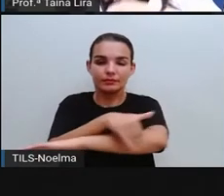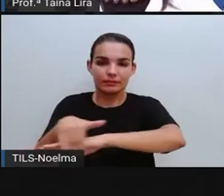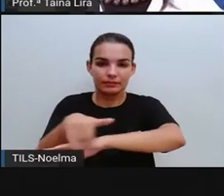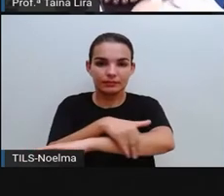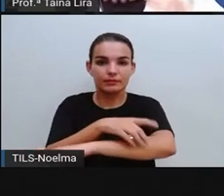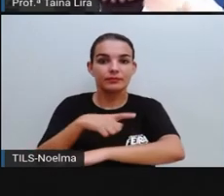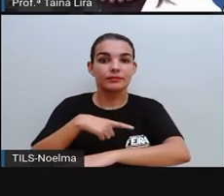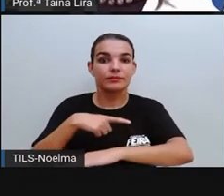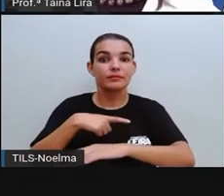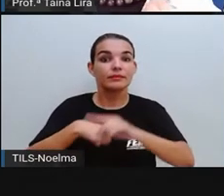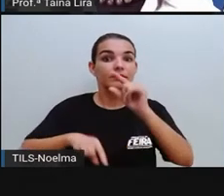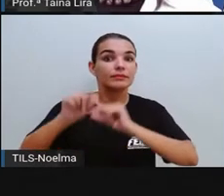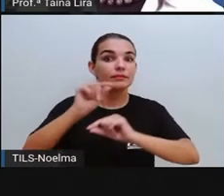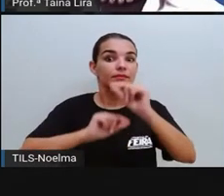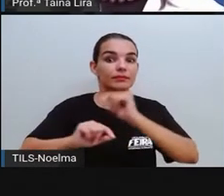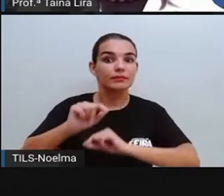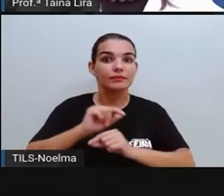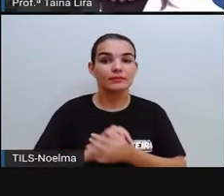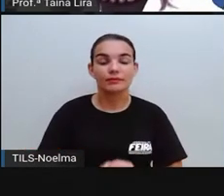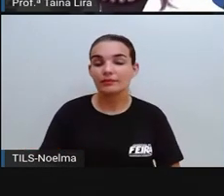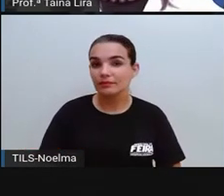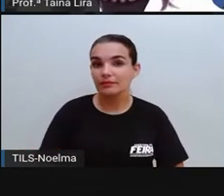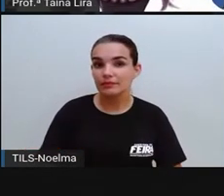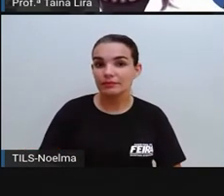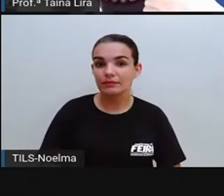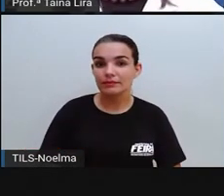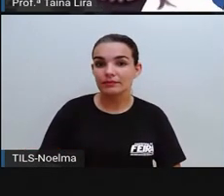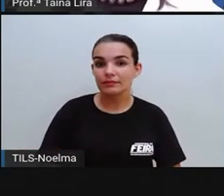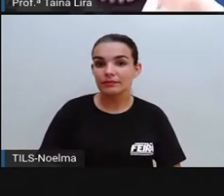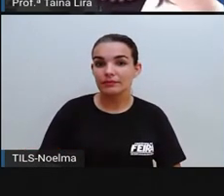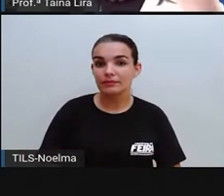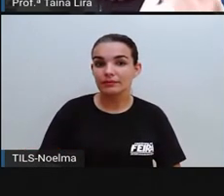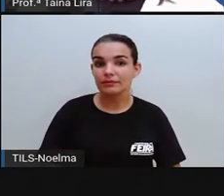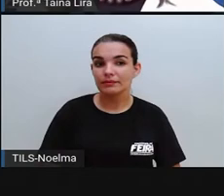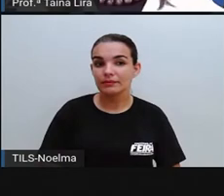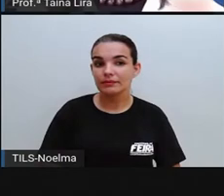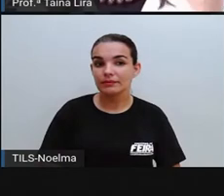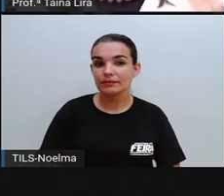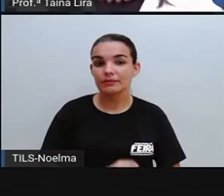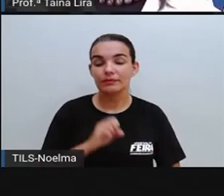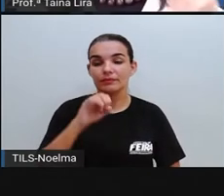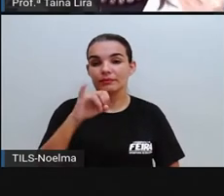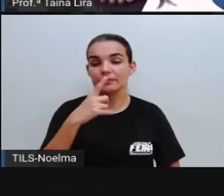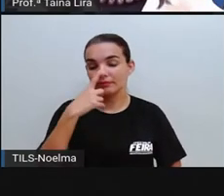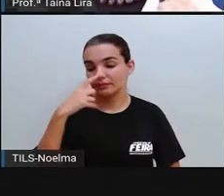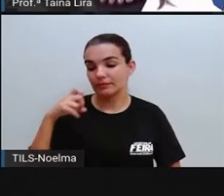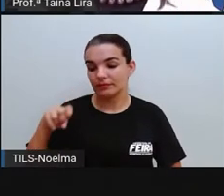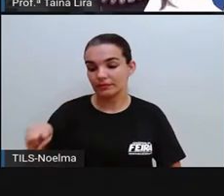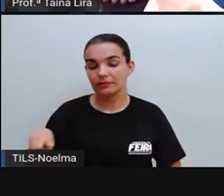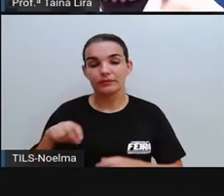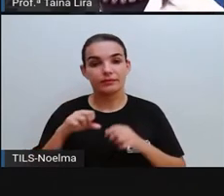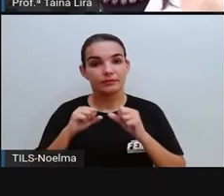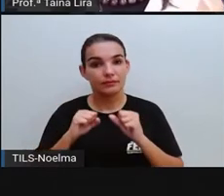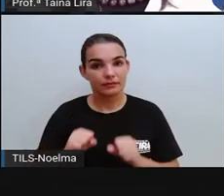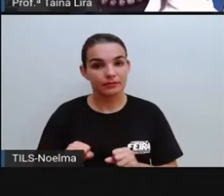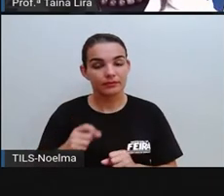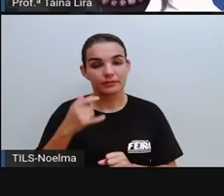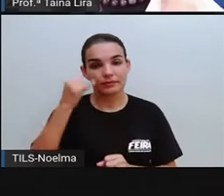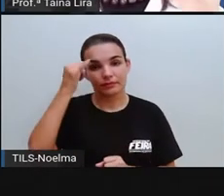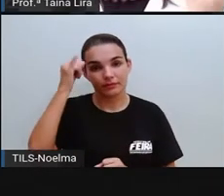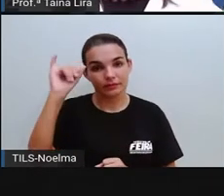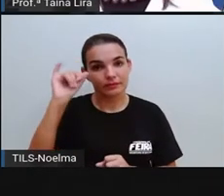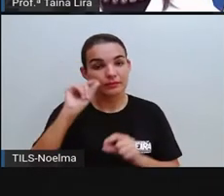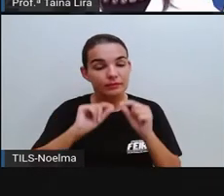avenidas, uma questão aí, que essa própria questão de estar jogando lixo no chão pode até ajudar aí a